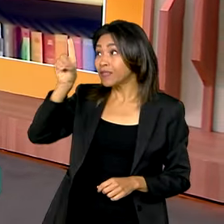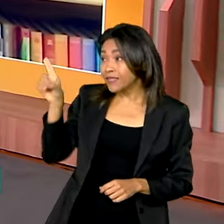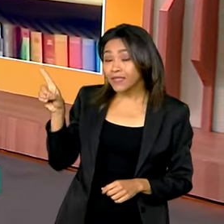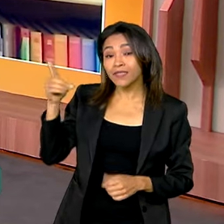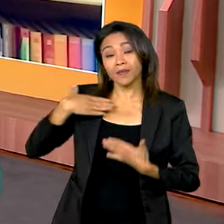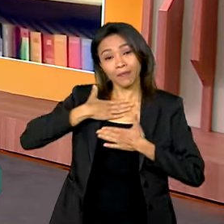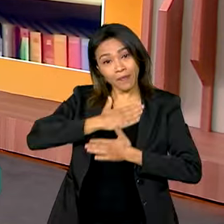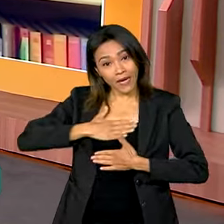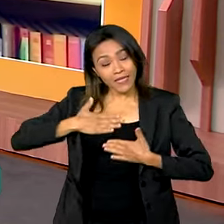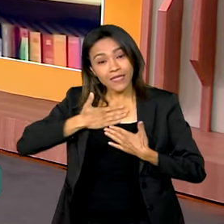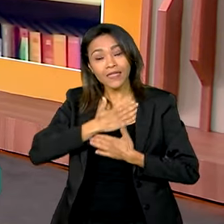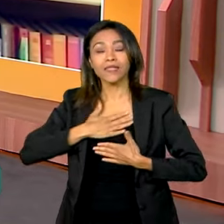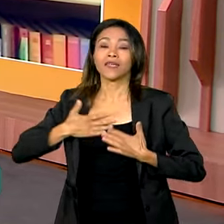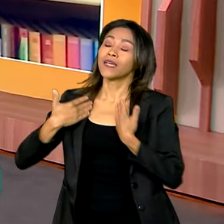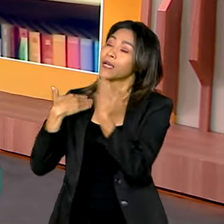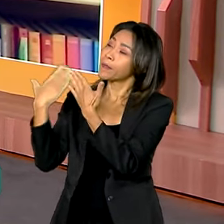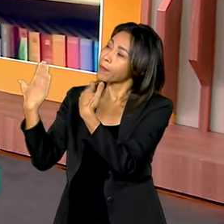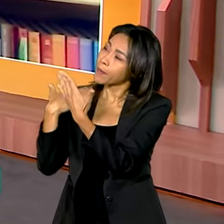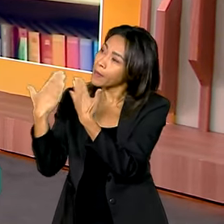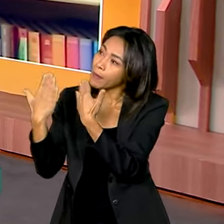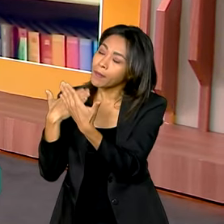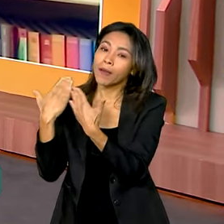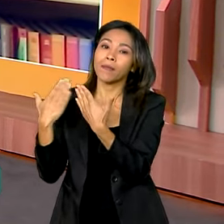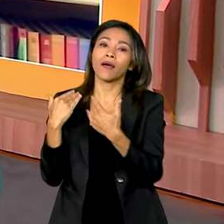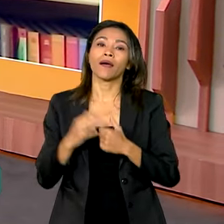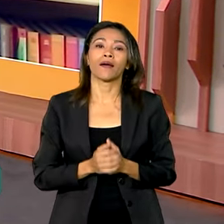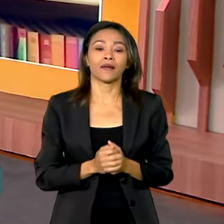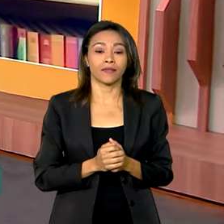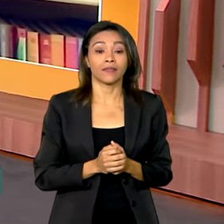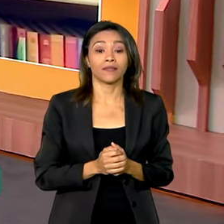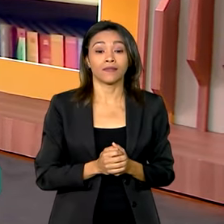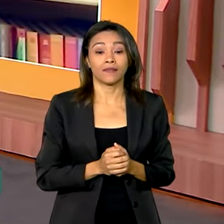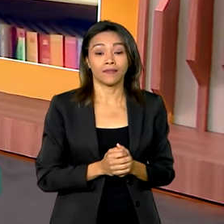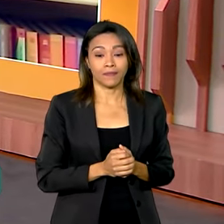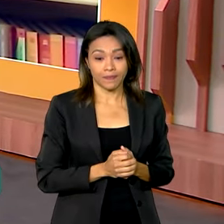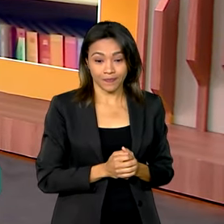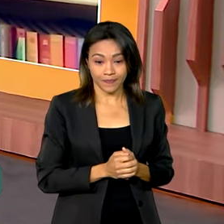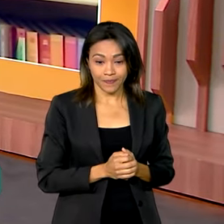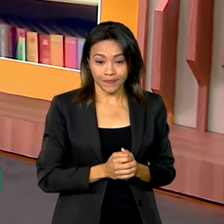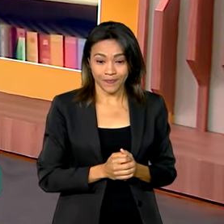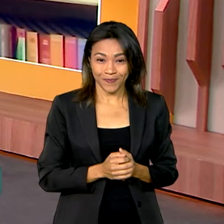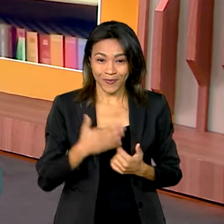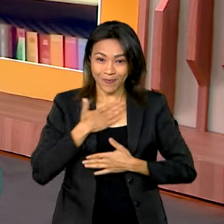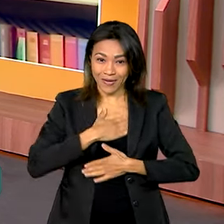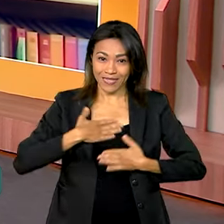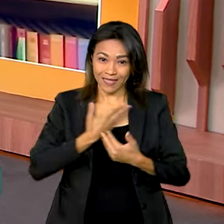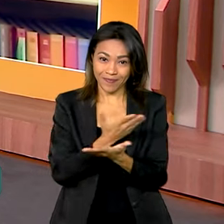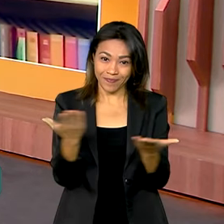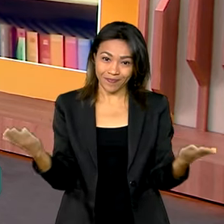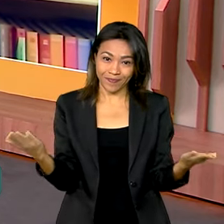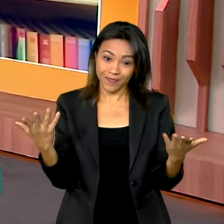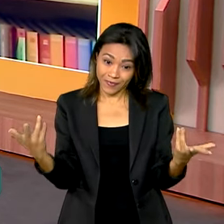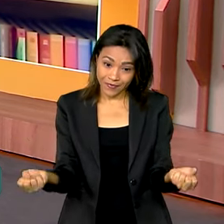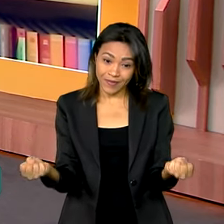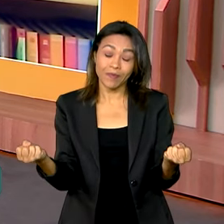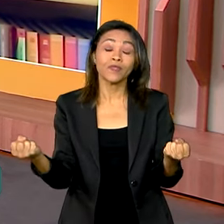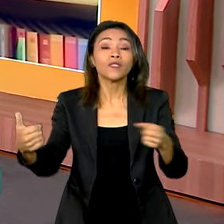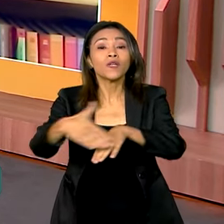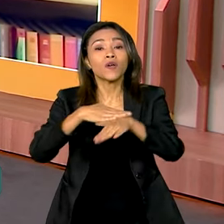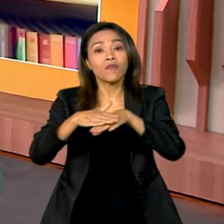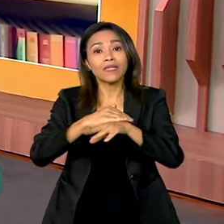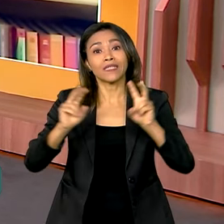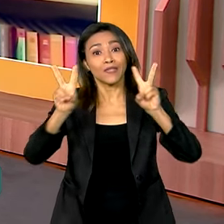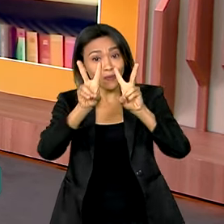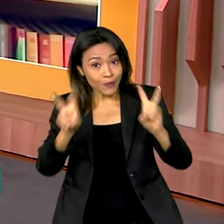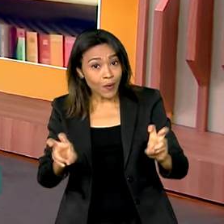Um prazer falar com você, falar com os telespectadores aí. Foi um prazer. Então, vamos lá, ministra. Vamos falar já do